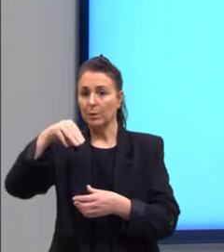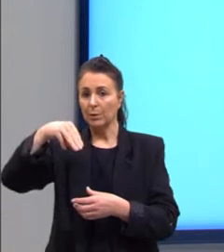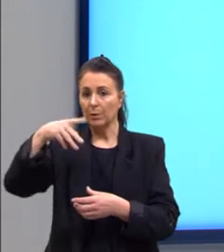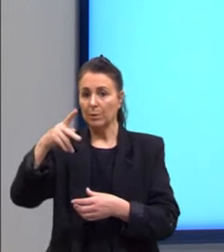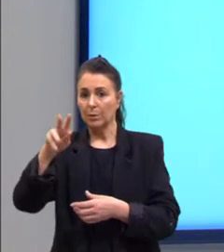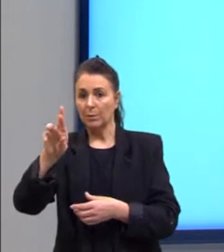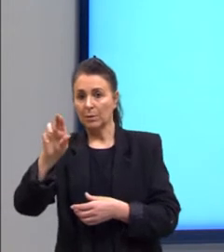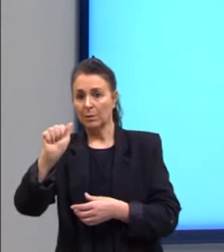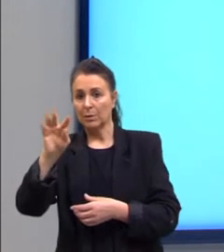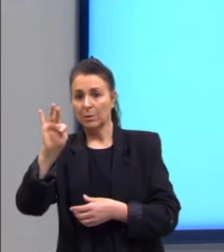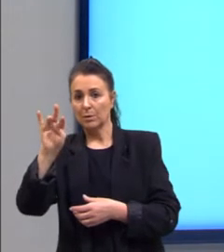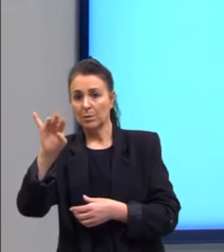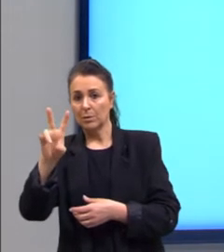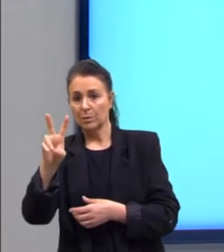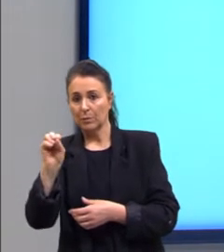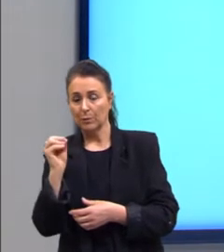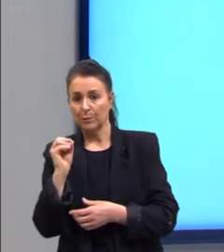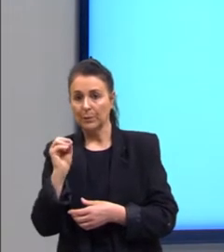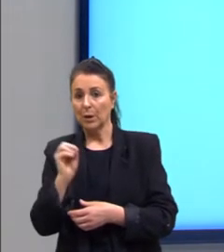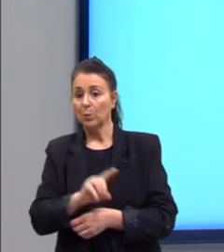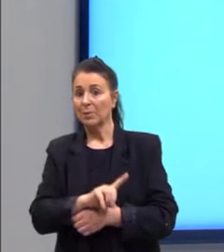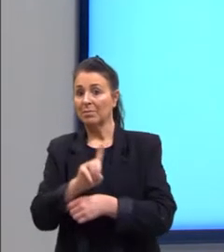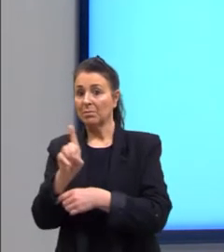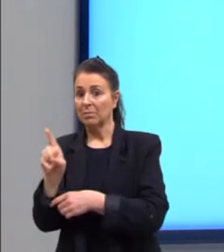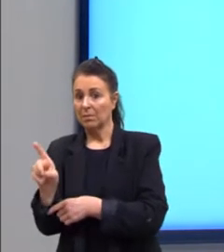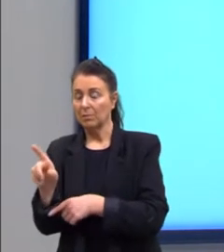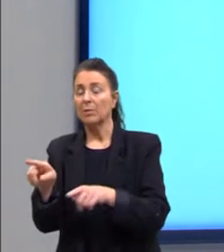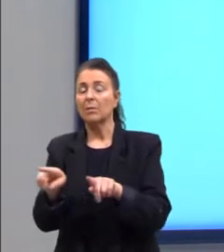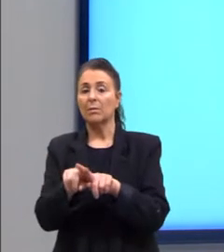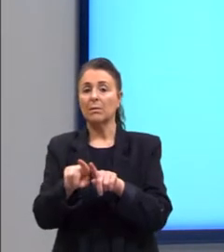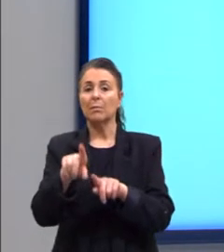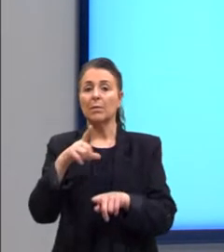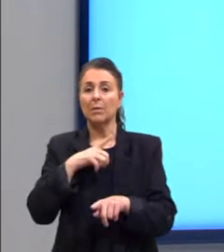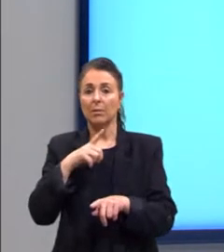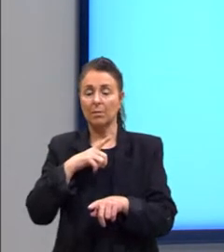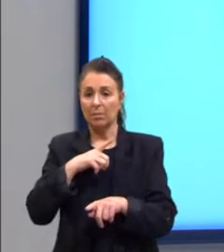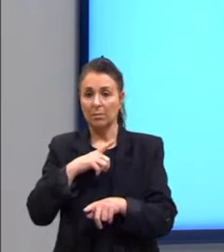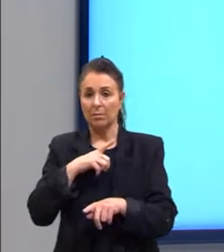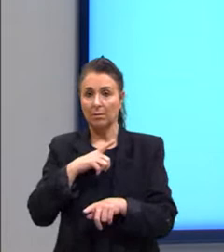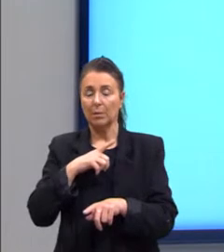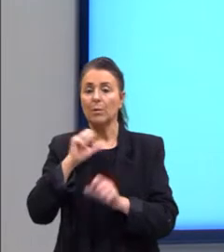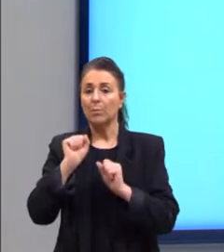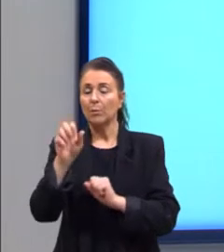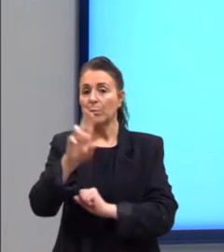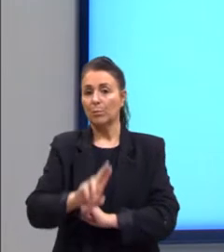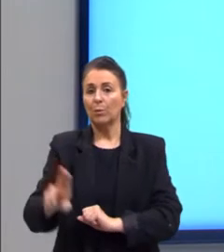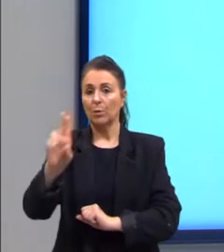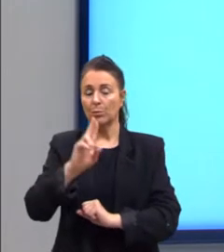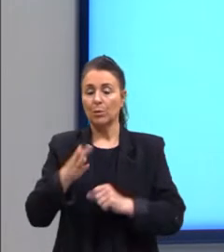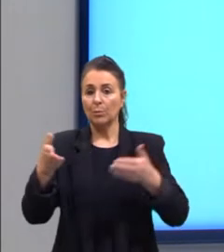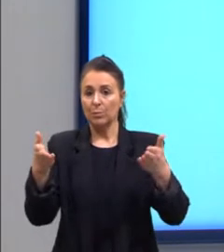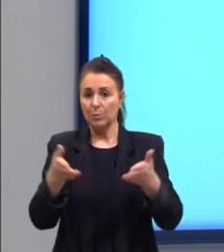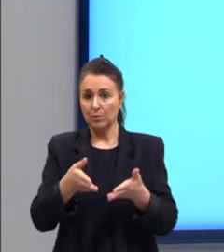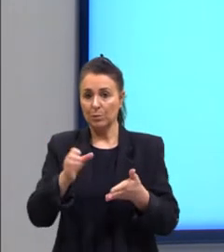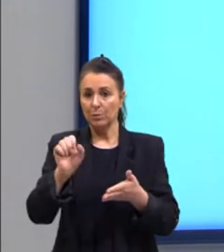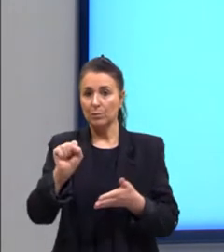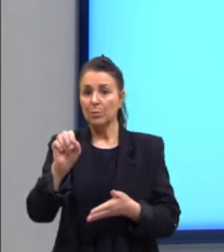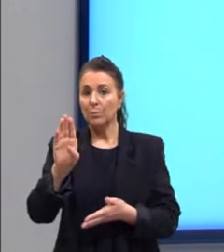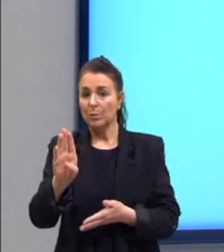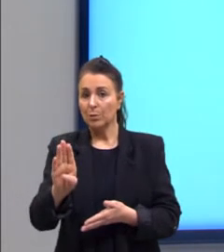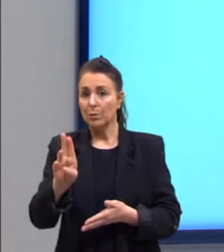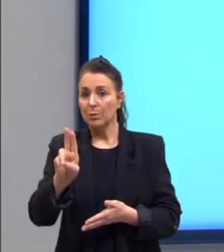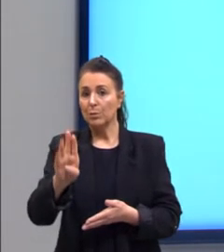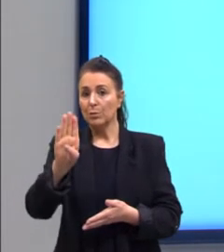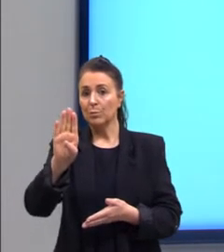falei anteriormente, no negativo, nós também vamos recorrer ao presente do subjuntivo. Só que,